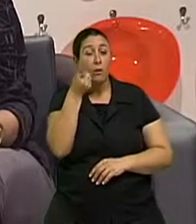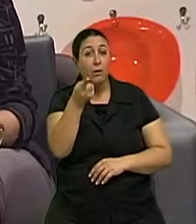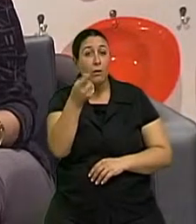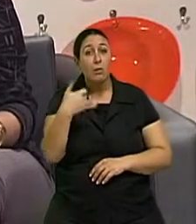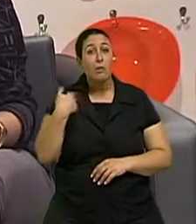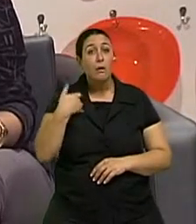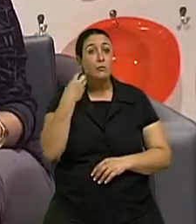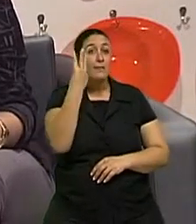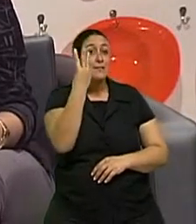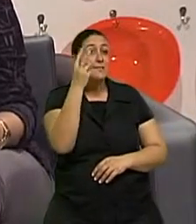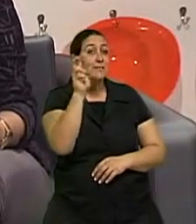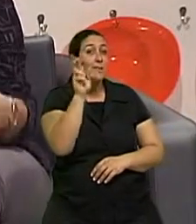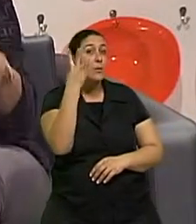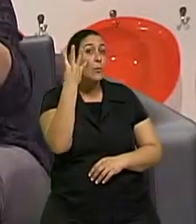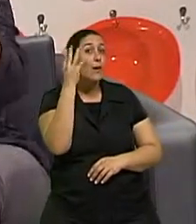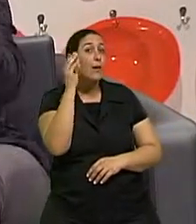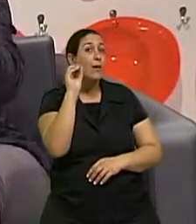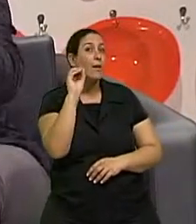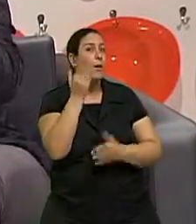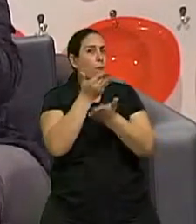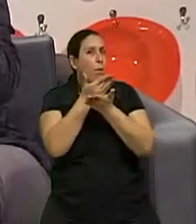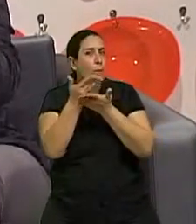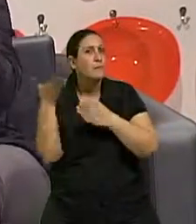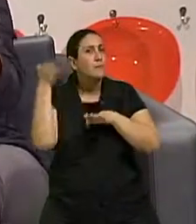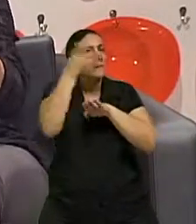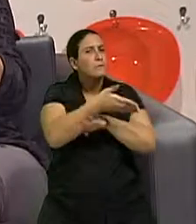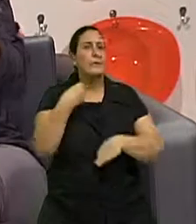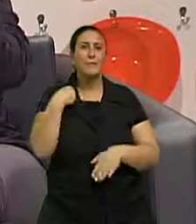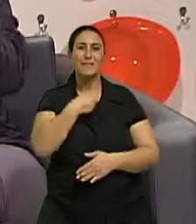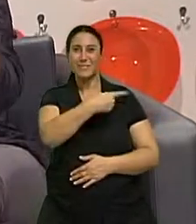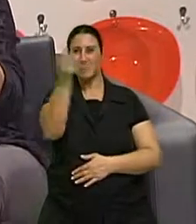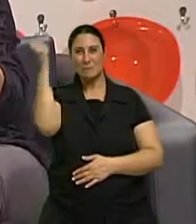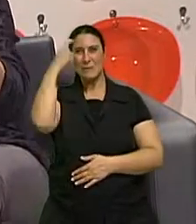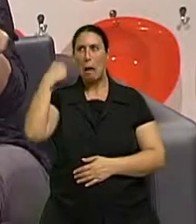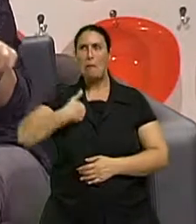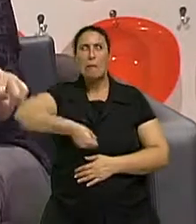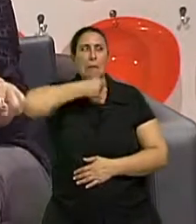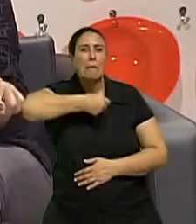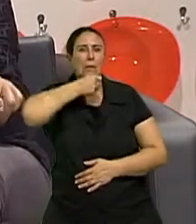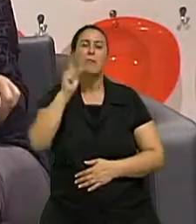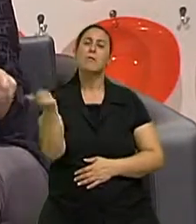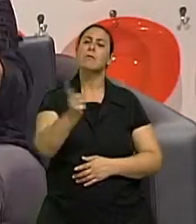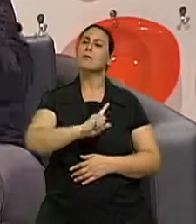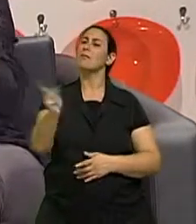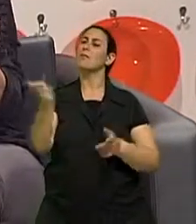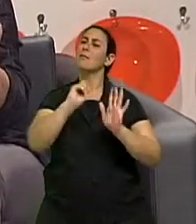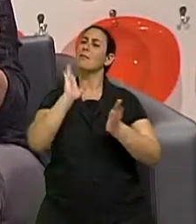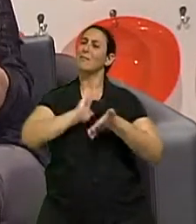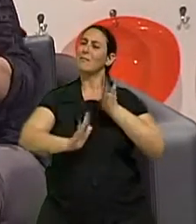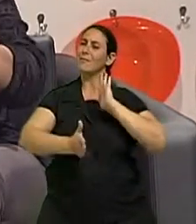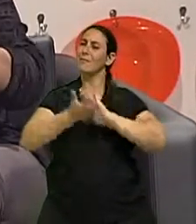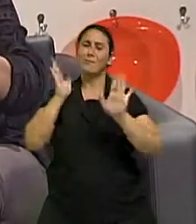Dos 35, 40. Não, não, não, não. Não precisa ficar com medo que eu não tô chamando ninguém de velho com 35, 40. Não tô